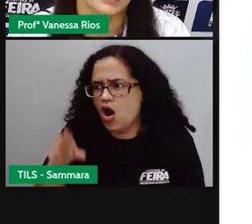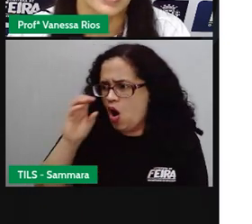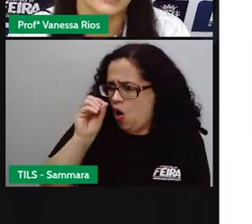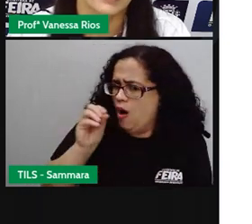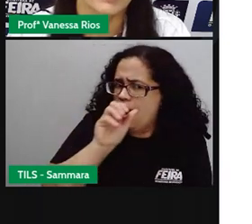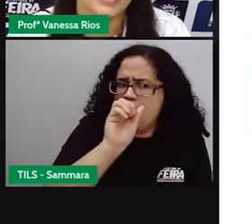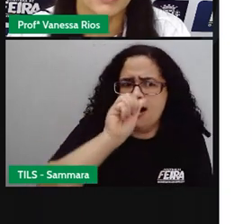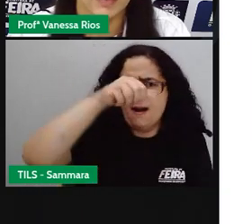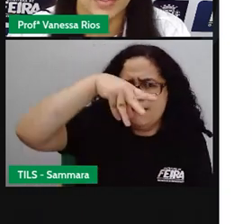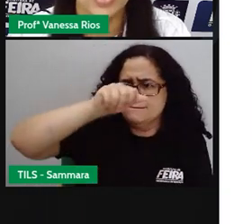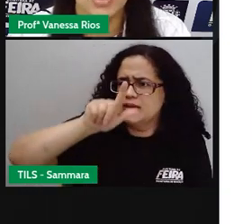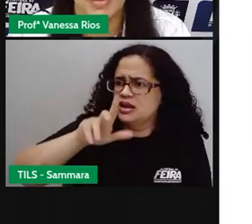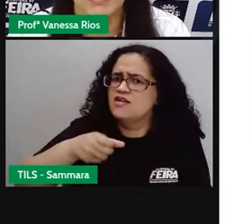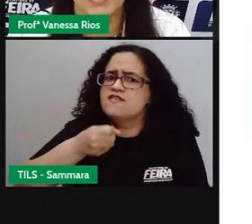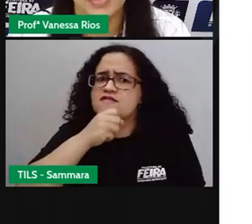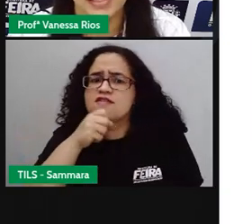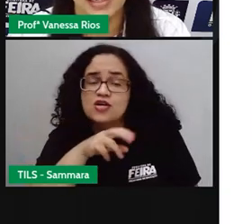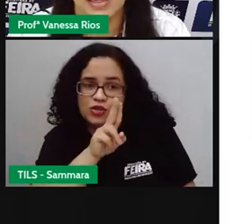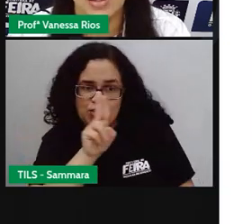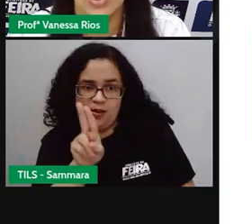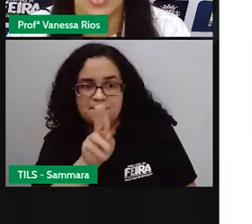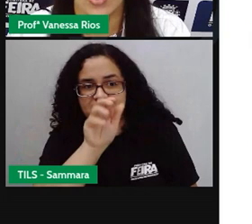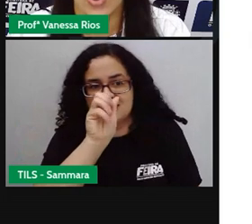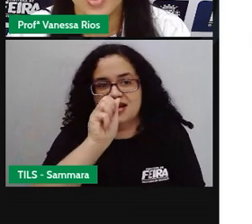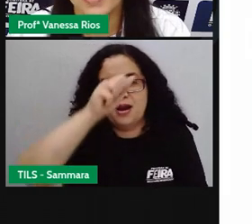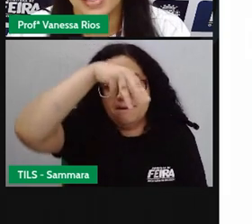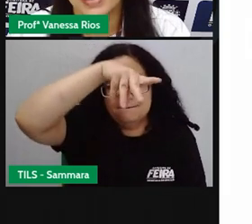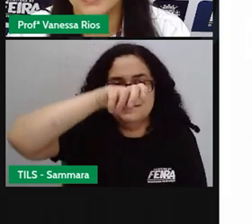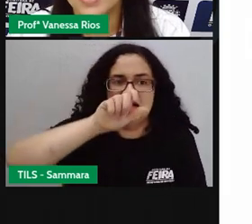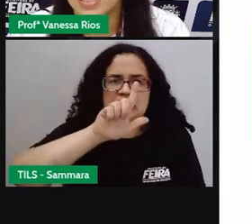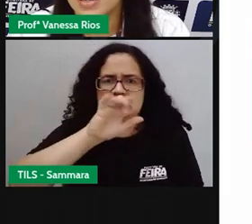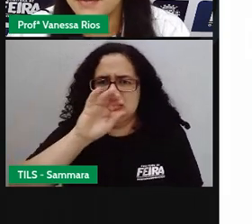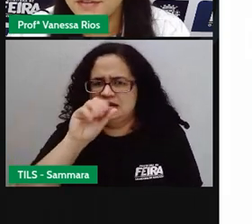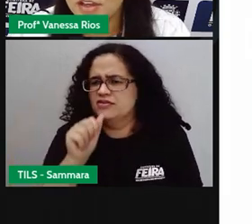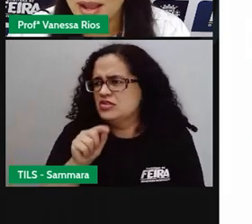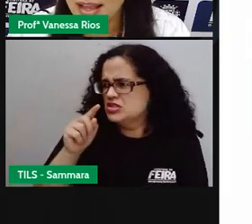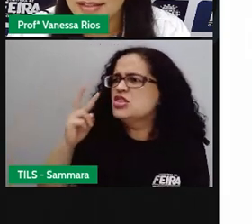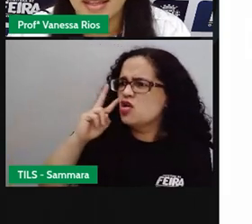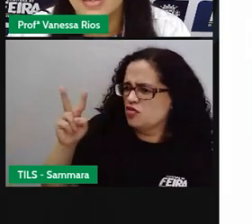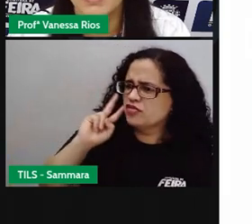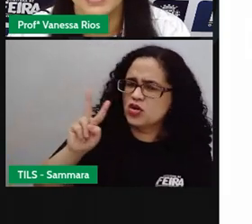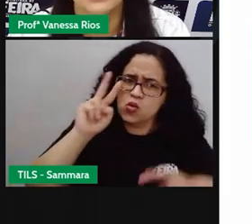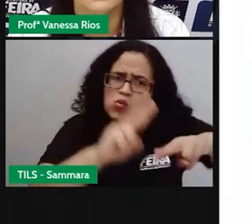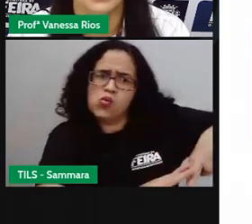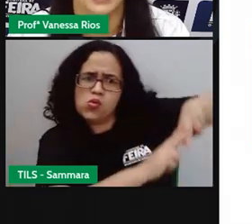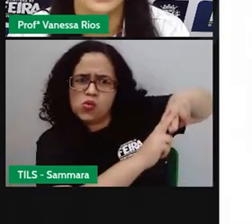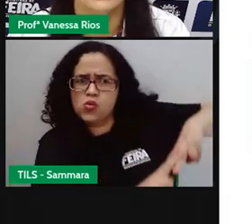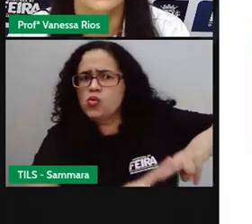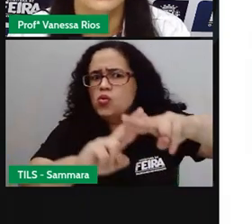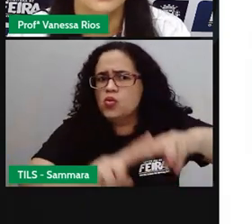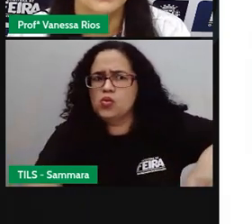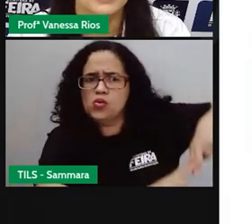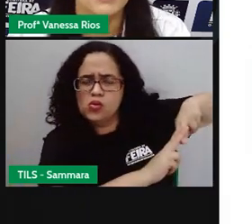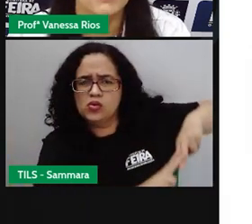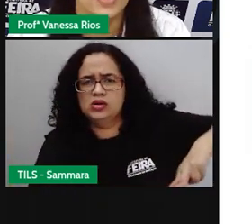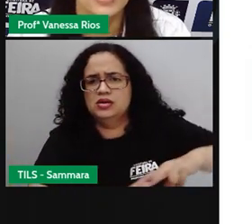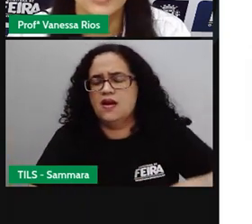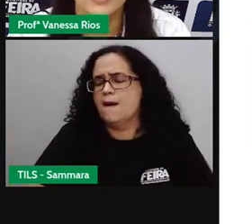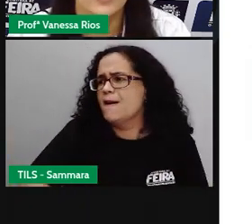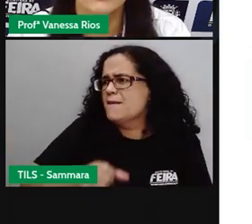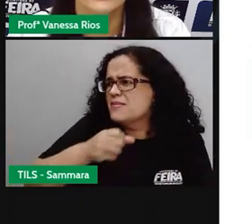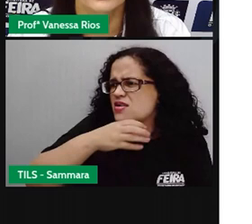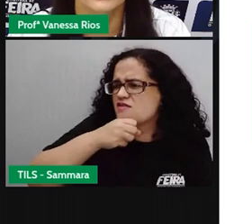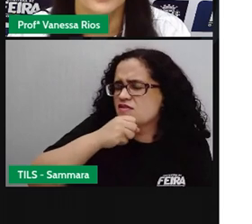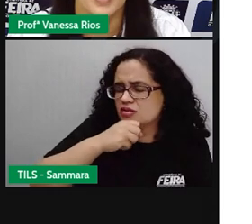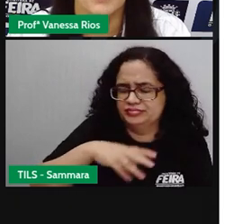Amélia! Minha avó se chamava Amélia. Oh, Amélia! Você não viu a cadeira balançar? Minha avó